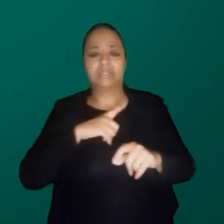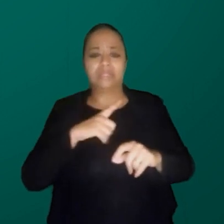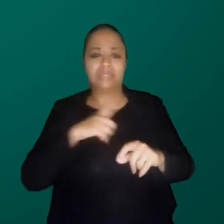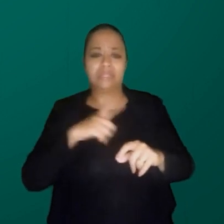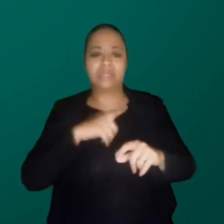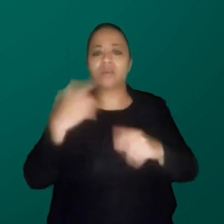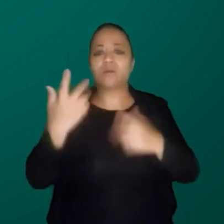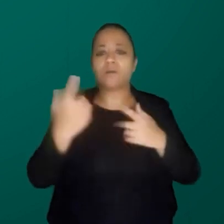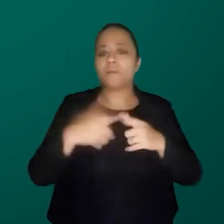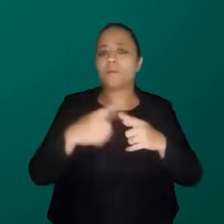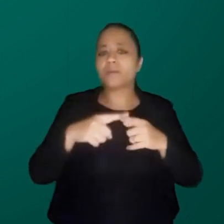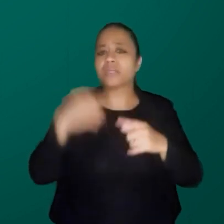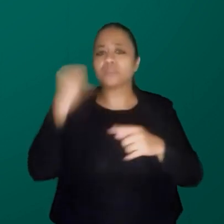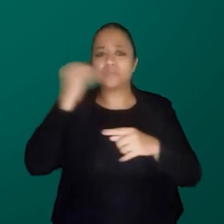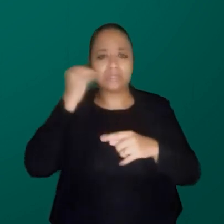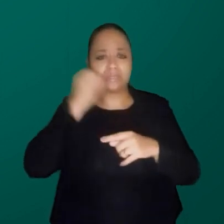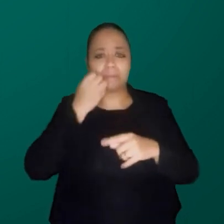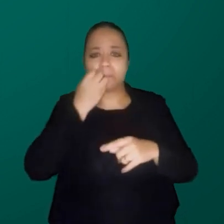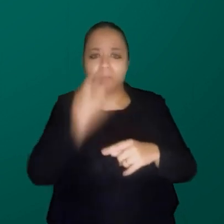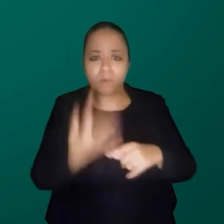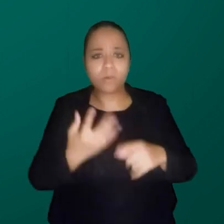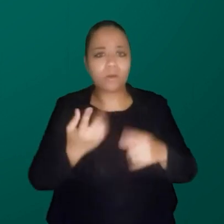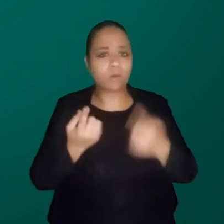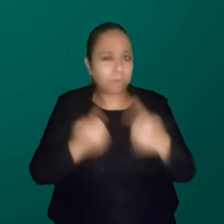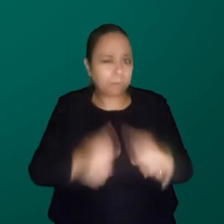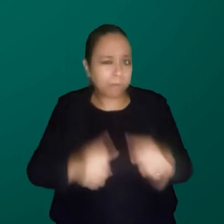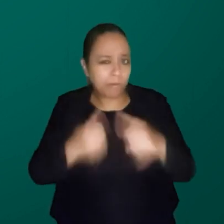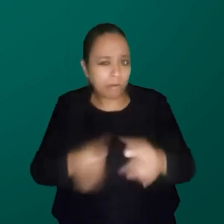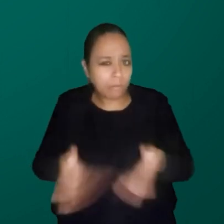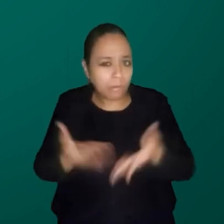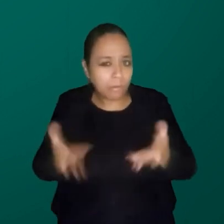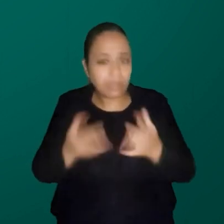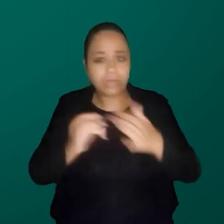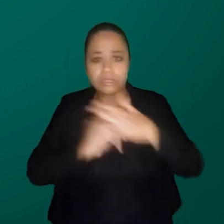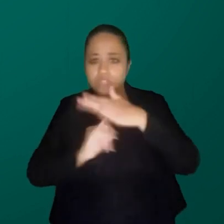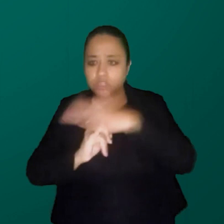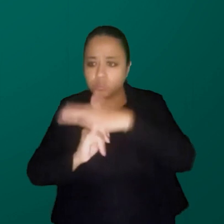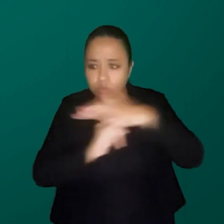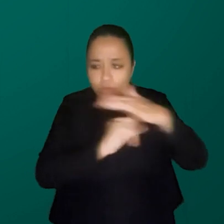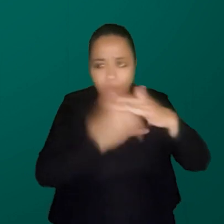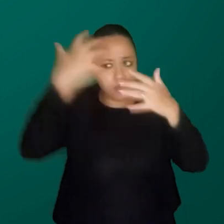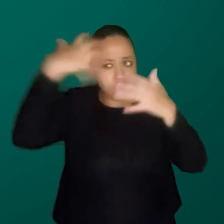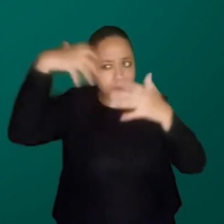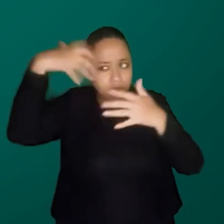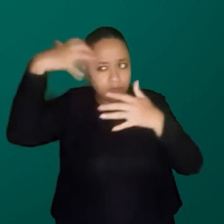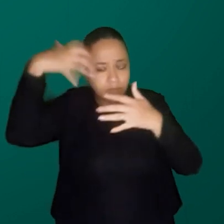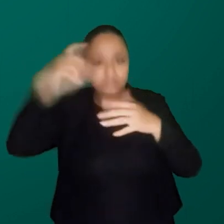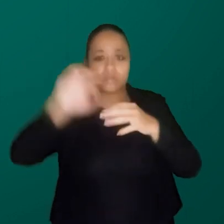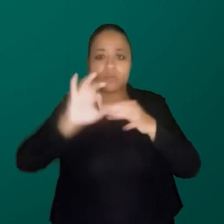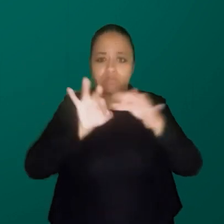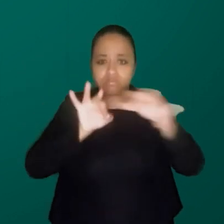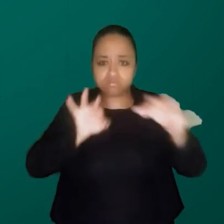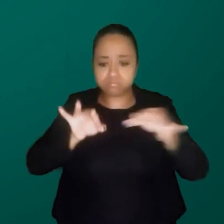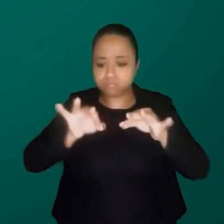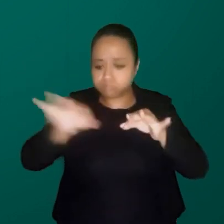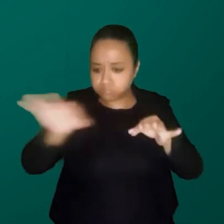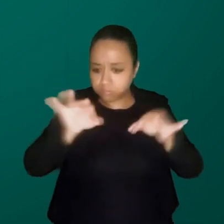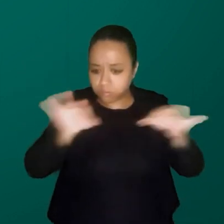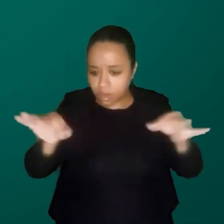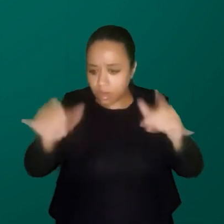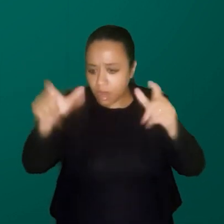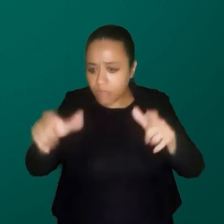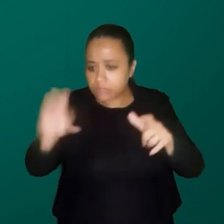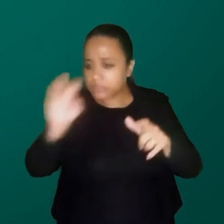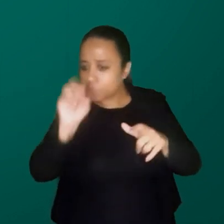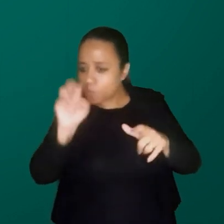a URGS como ruim, porque eu provoco todas as instituições a se medirem. A gente mediu a sede e a gente mostrou que 50% da